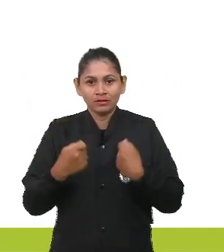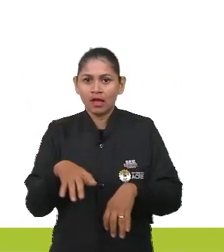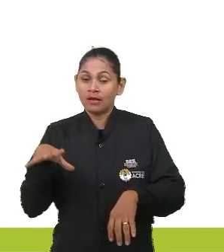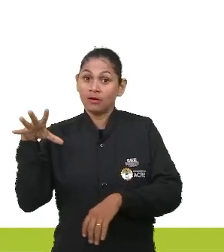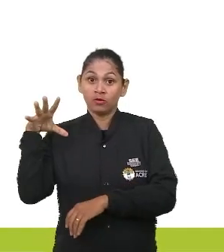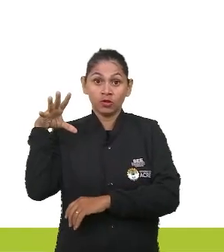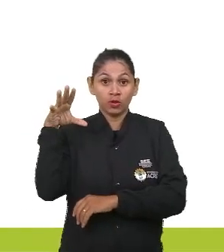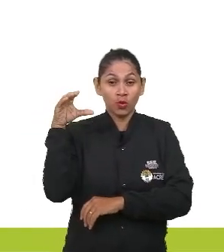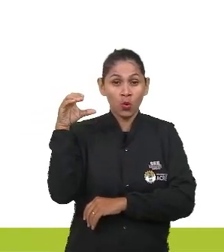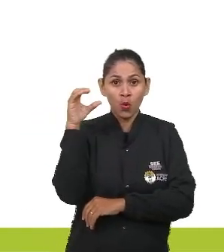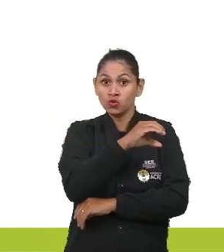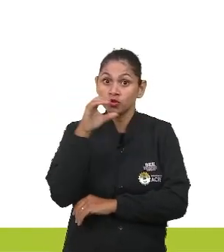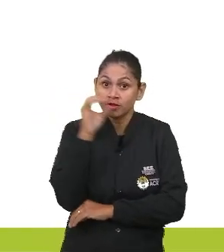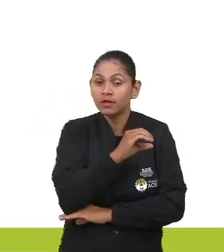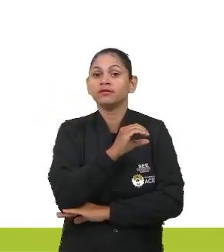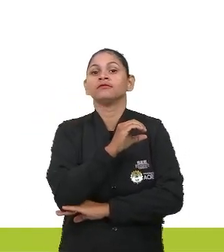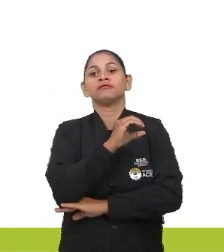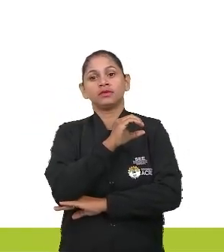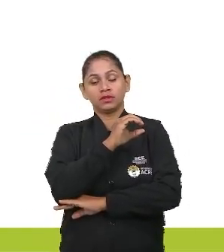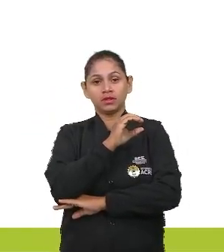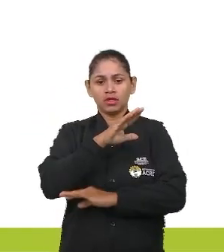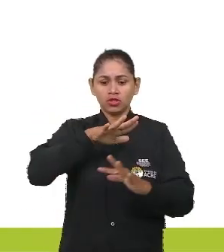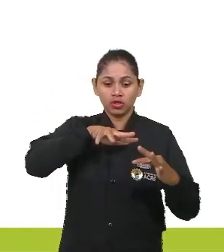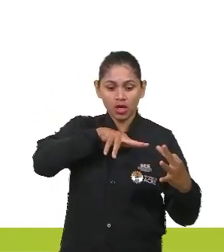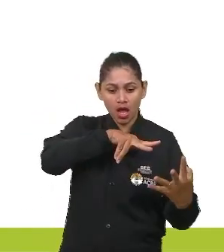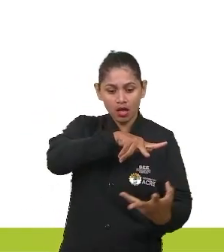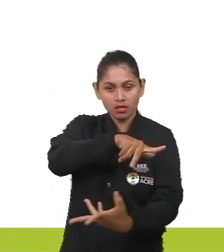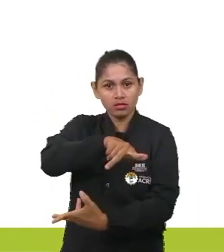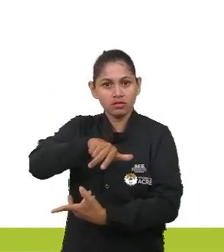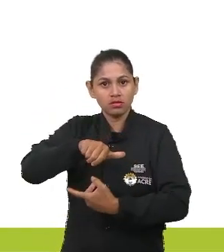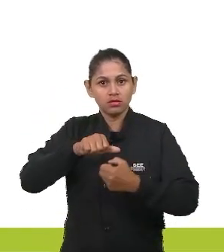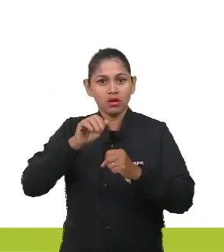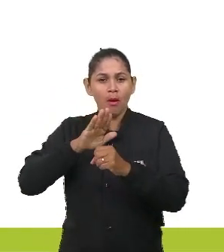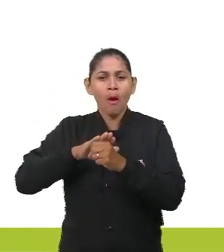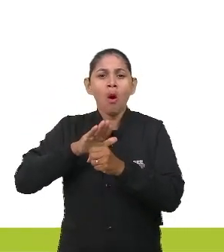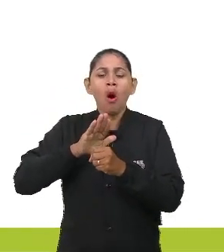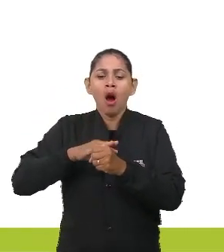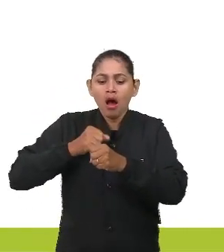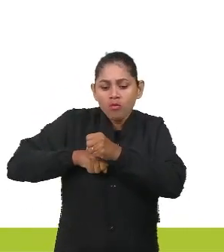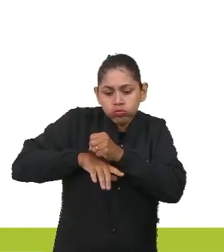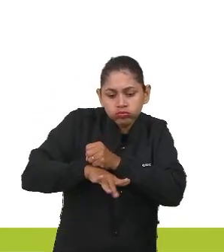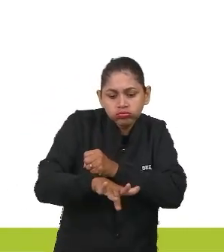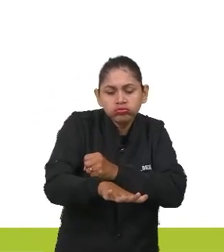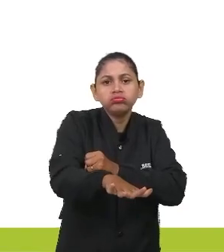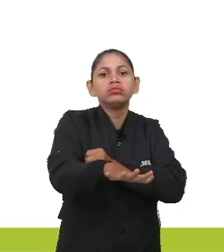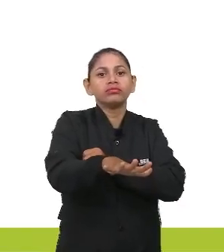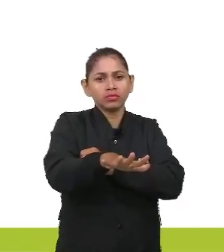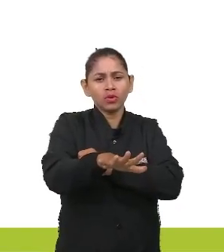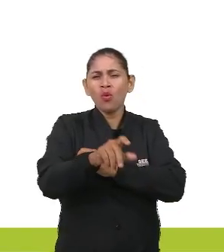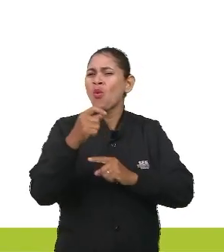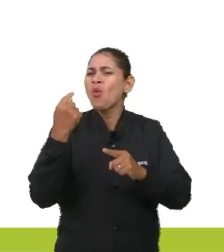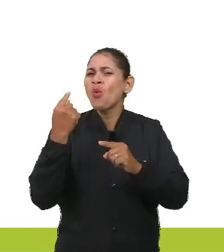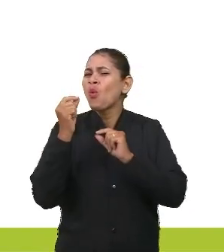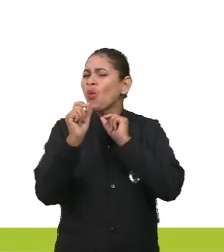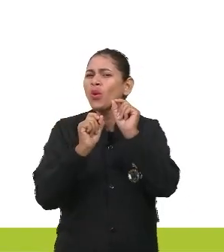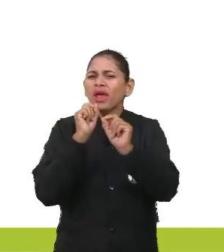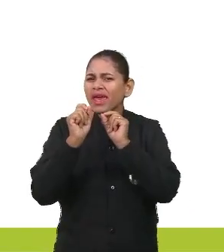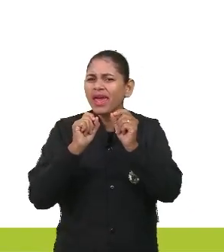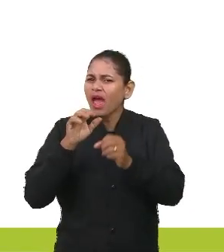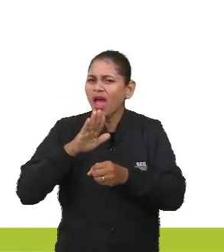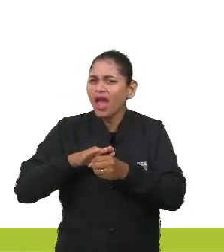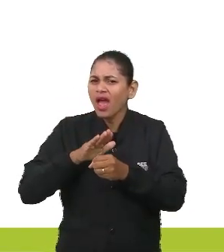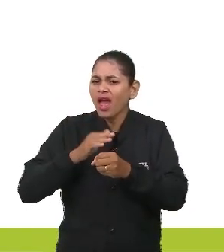uma universalização do saneamento básico. O é saneamento básico, professor? Estudei lá nas minhas aulas,